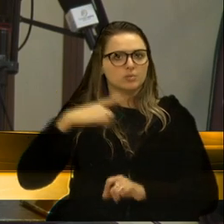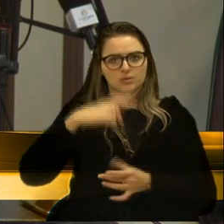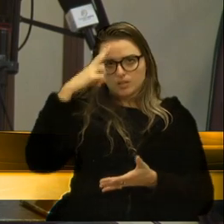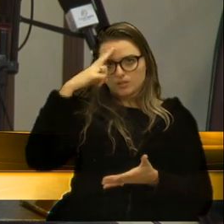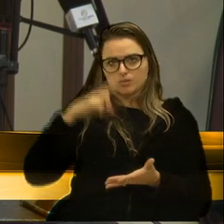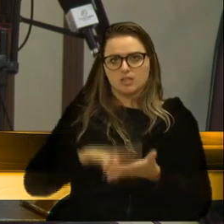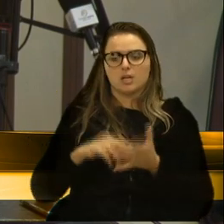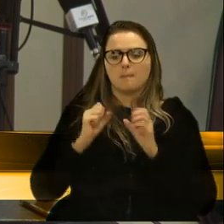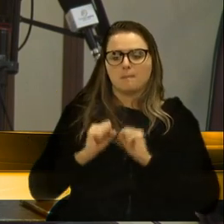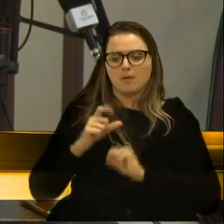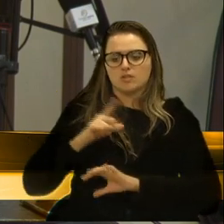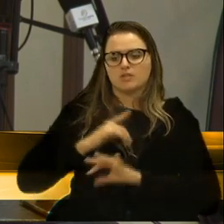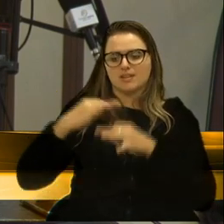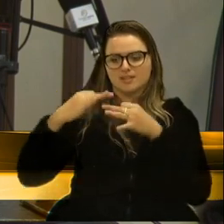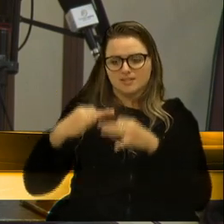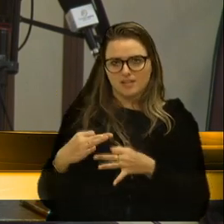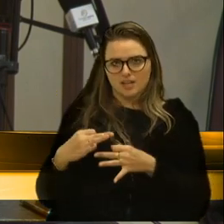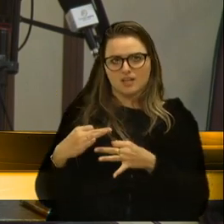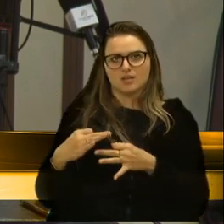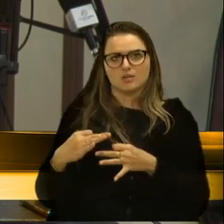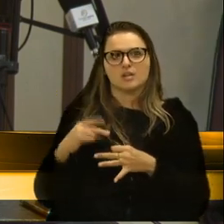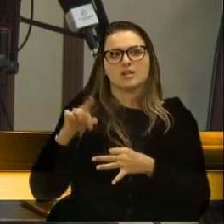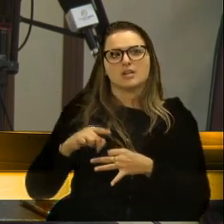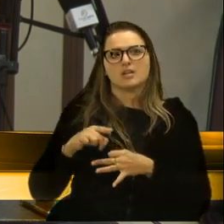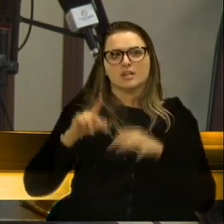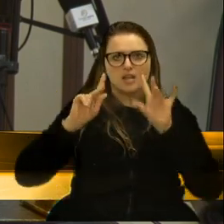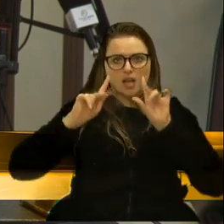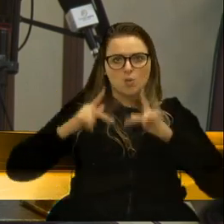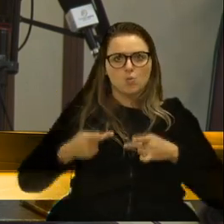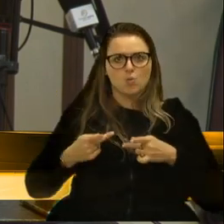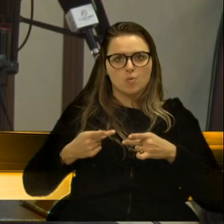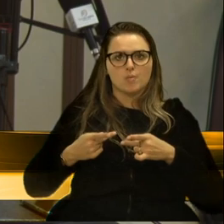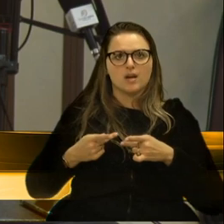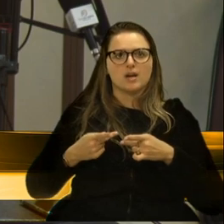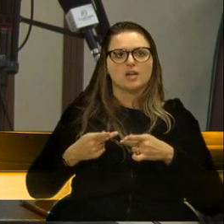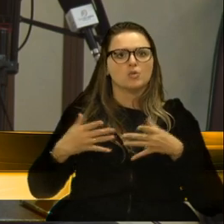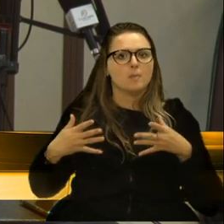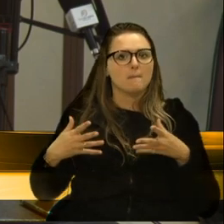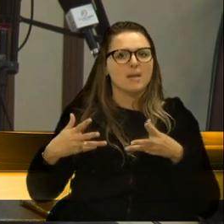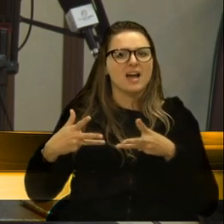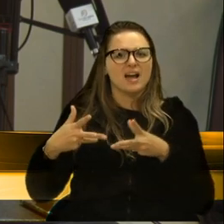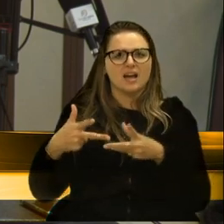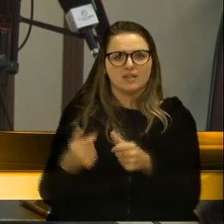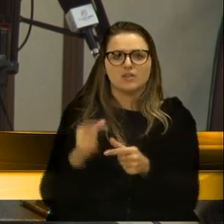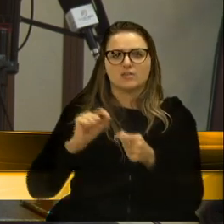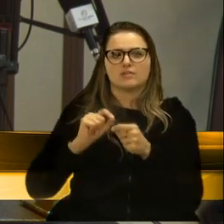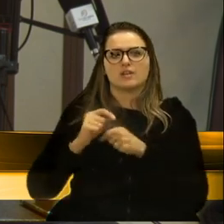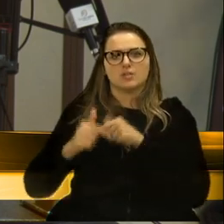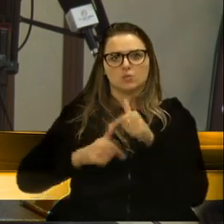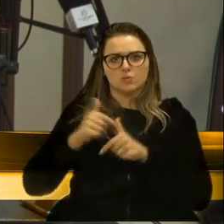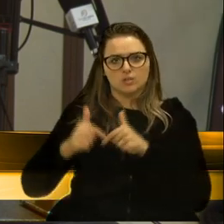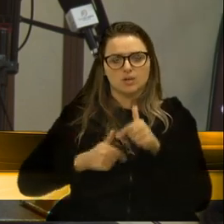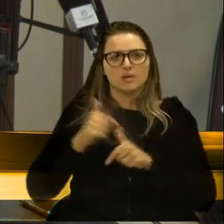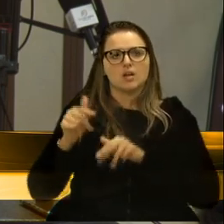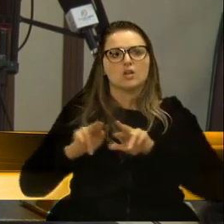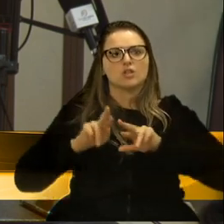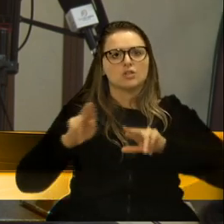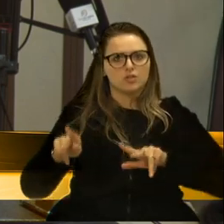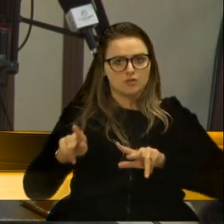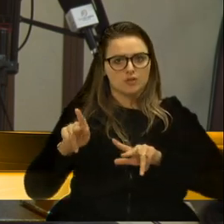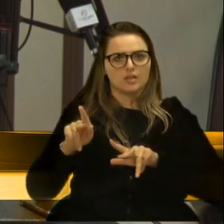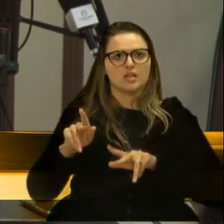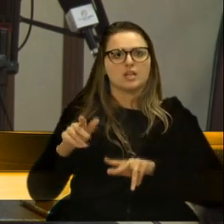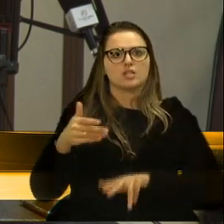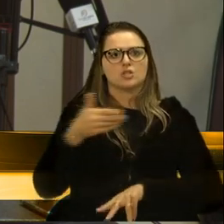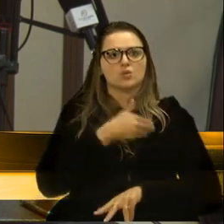ter certeza que é um ser humano extraordinário que vem fazendo um trabalho diferenciado. Ele se